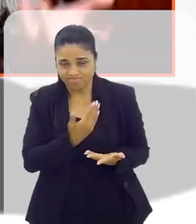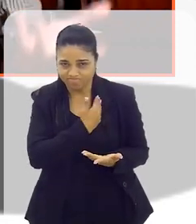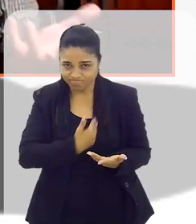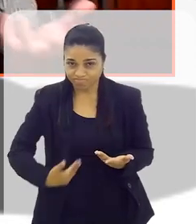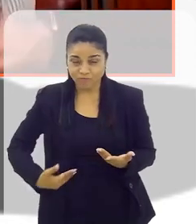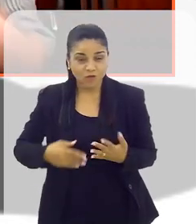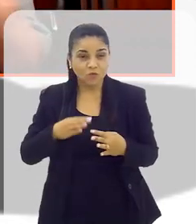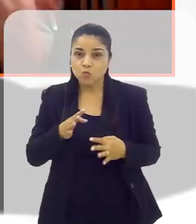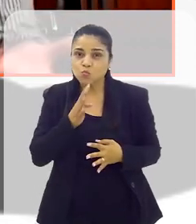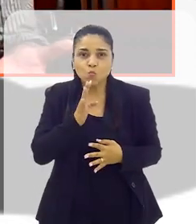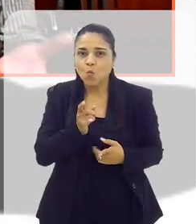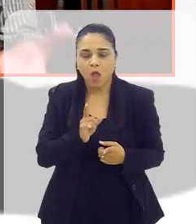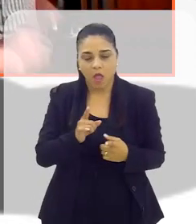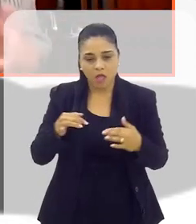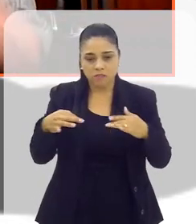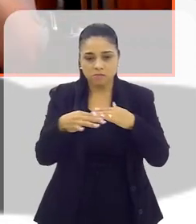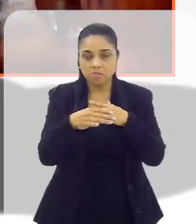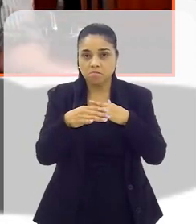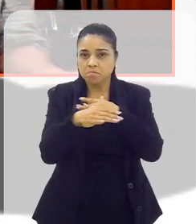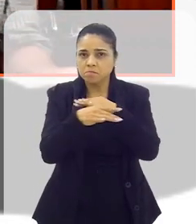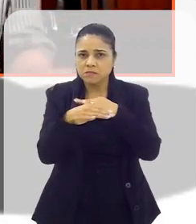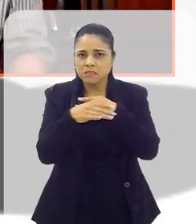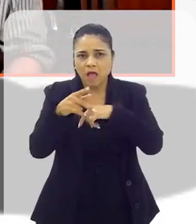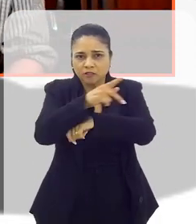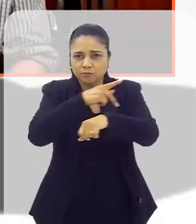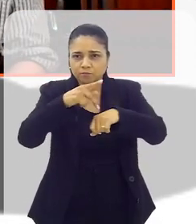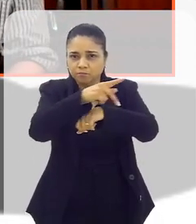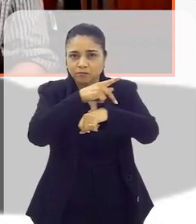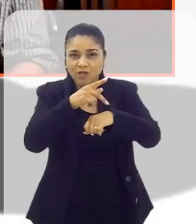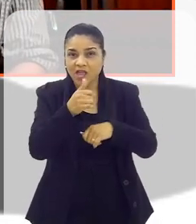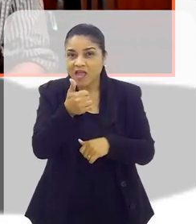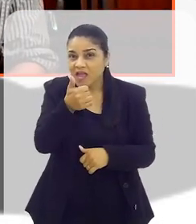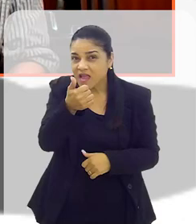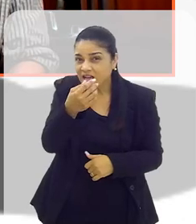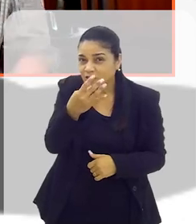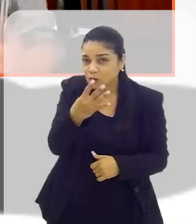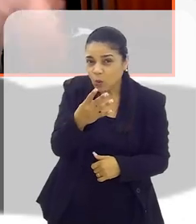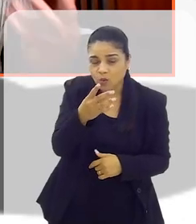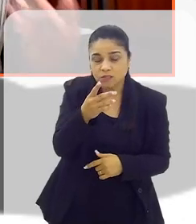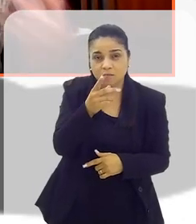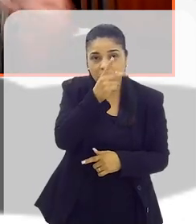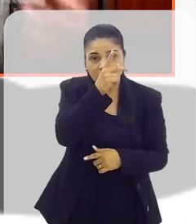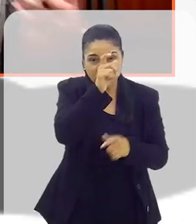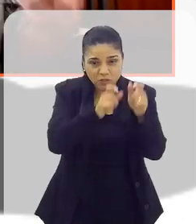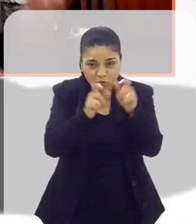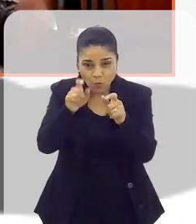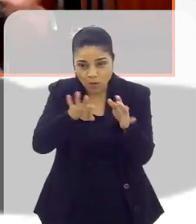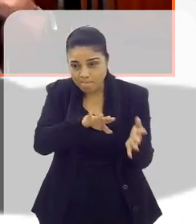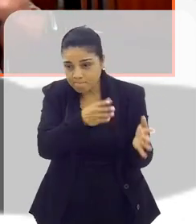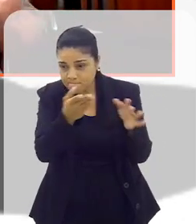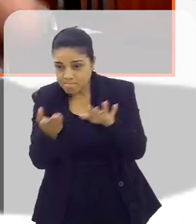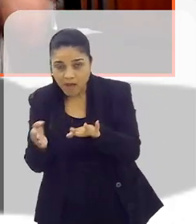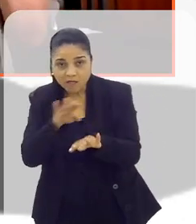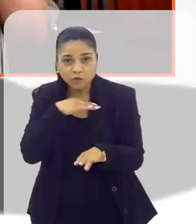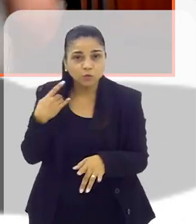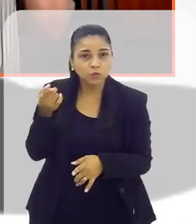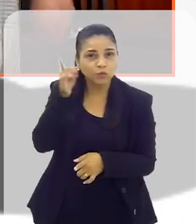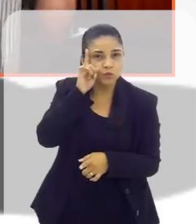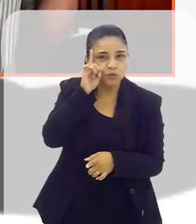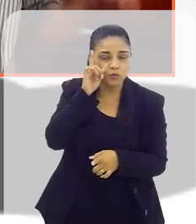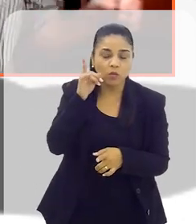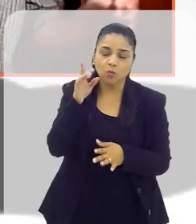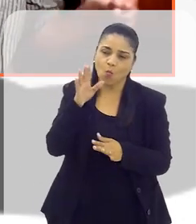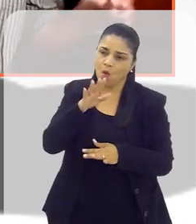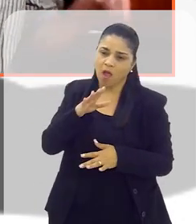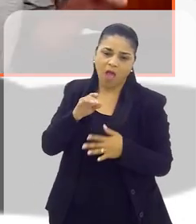no mundo, Cláudio, num estado onde 14 pessoas morrem num dia. É uma coisa... Aí você vai me dizer, não, Bahia, mas não é na